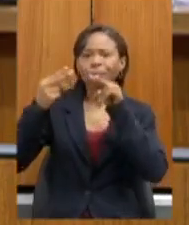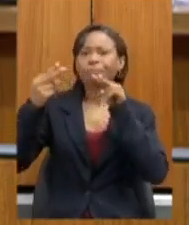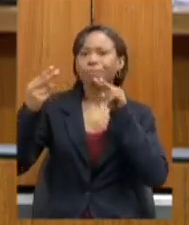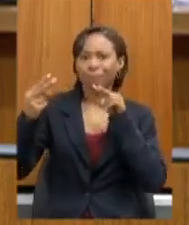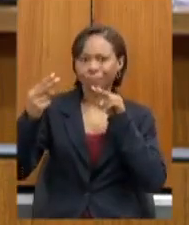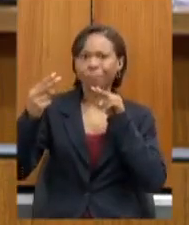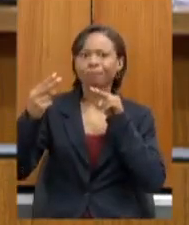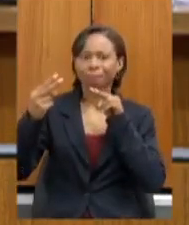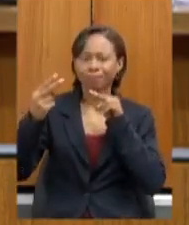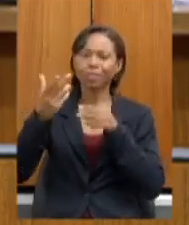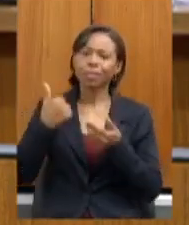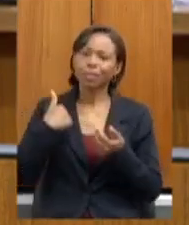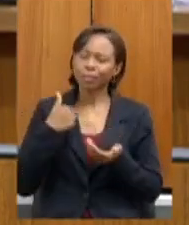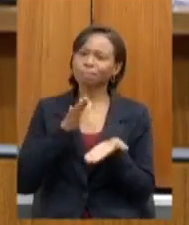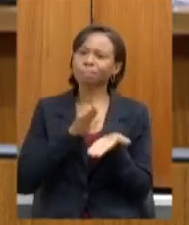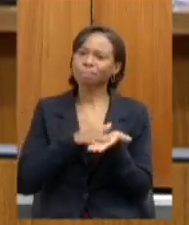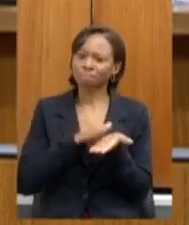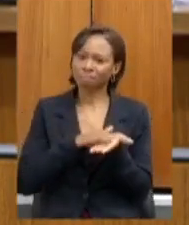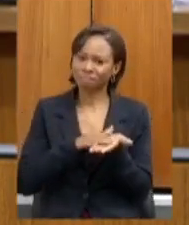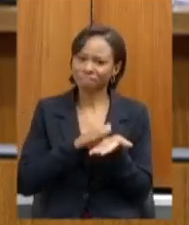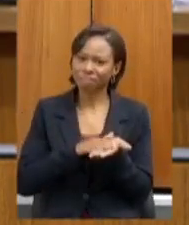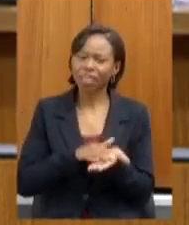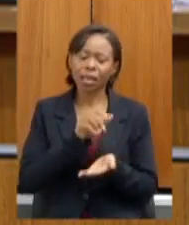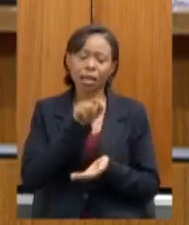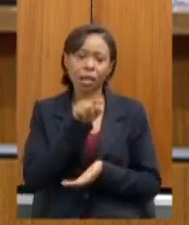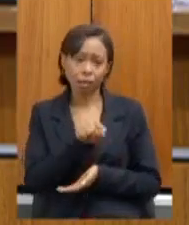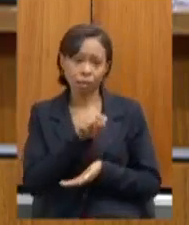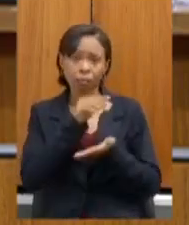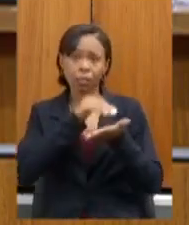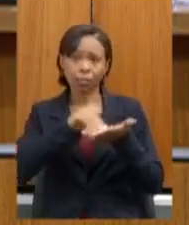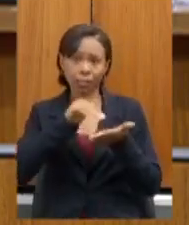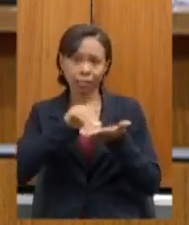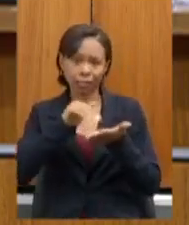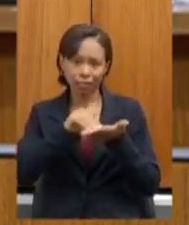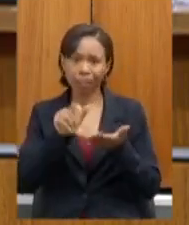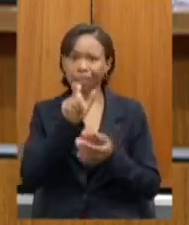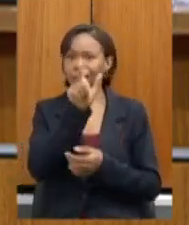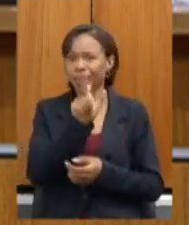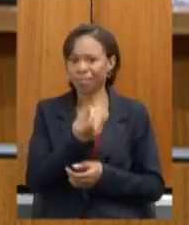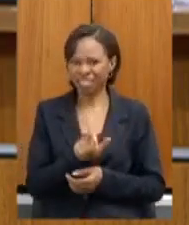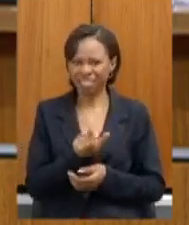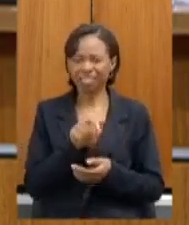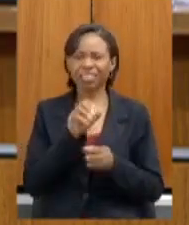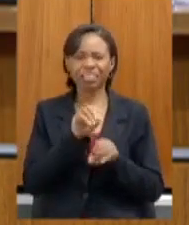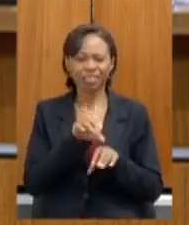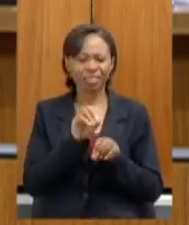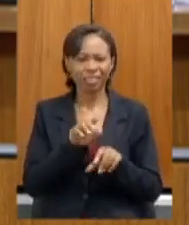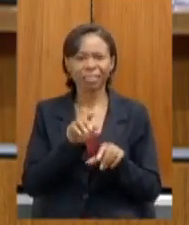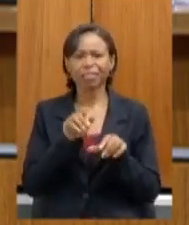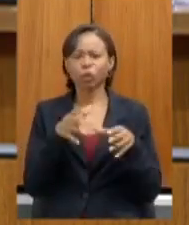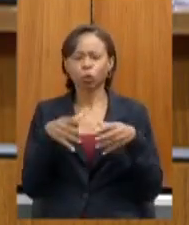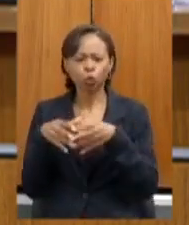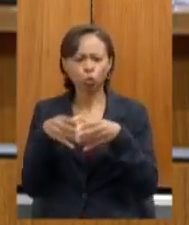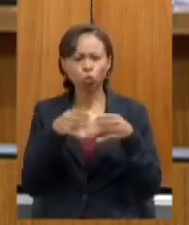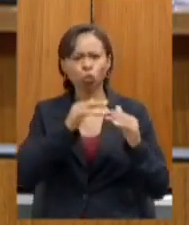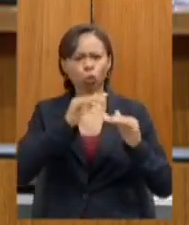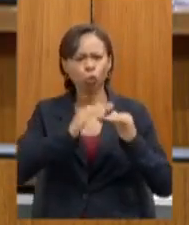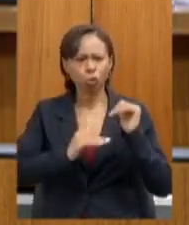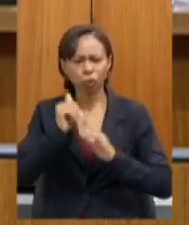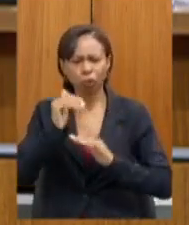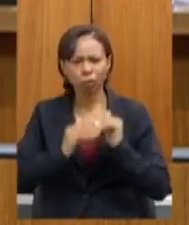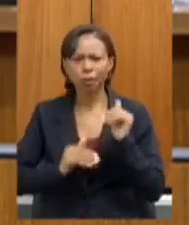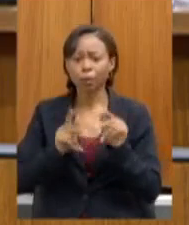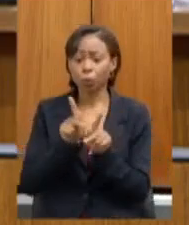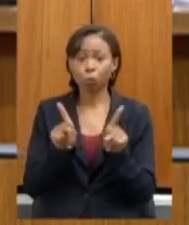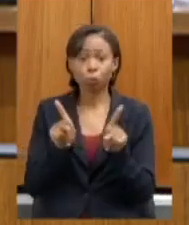a minha homenagem vai desde a secretária de educação passando pelo seu corpo técnico pelas professores diretores de